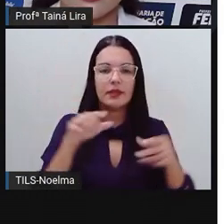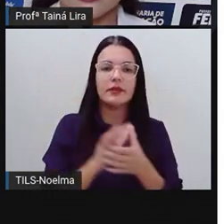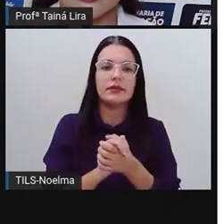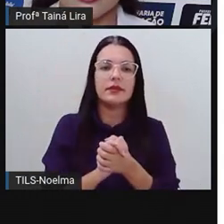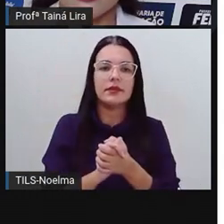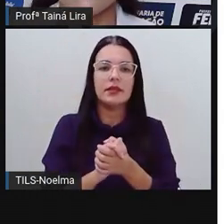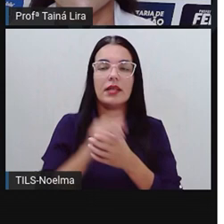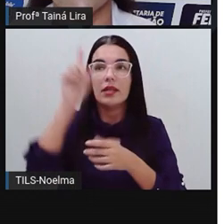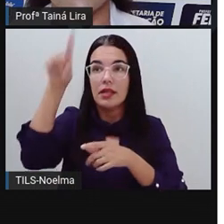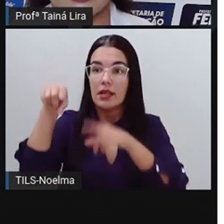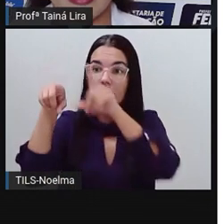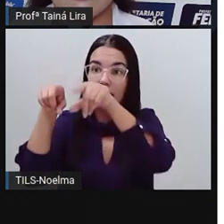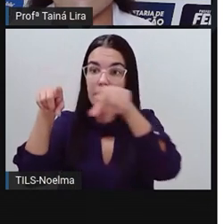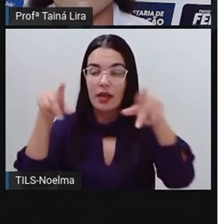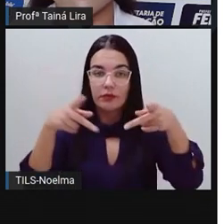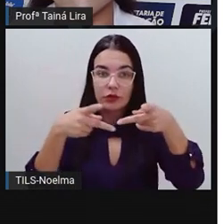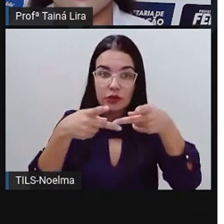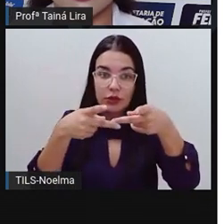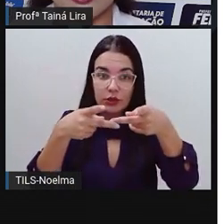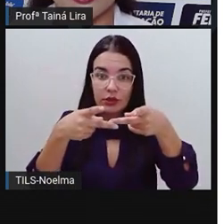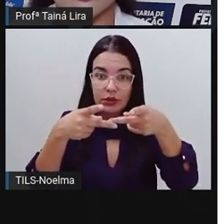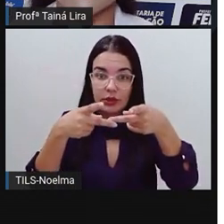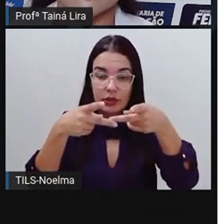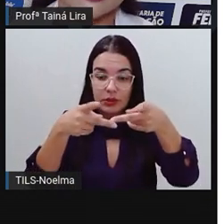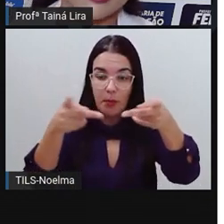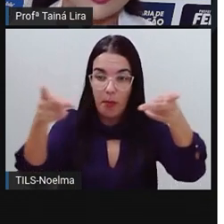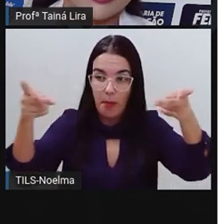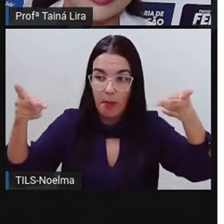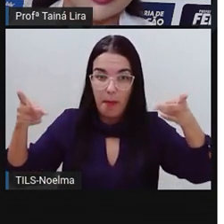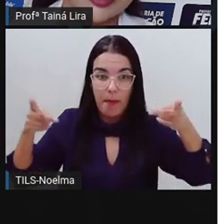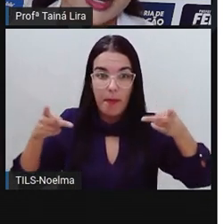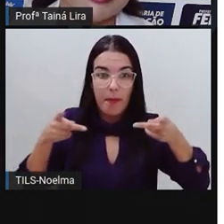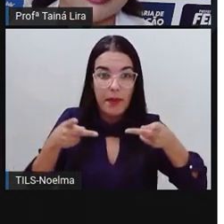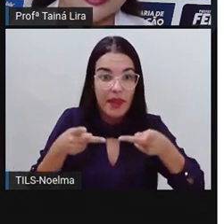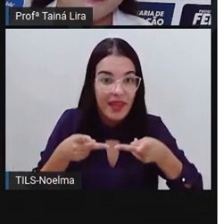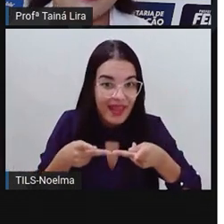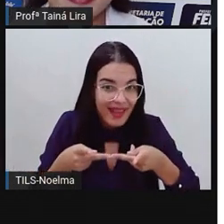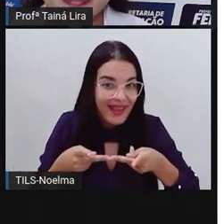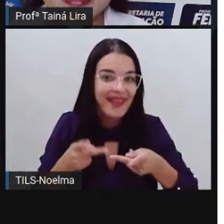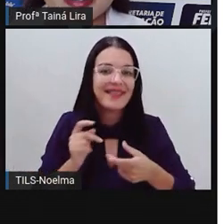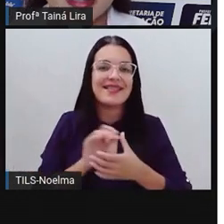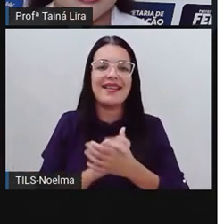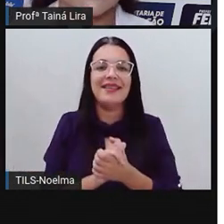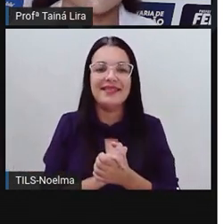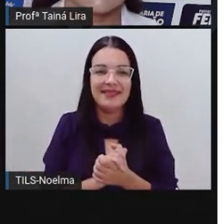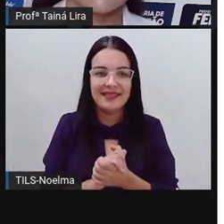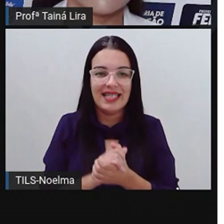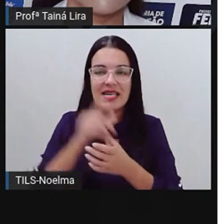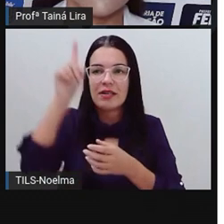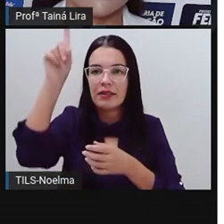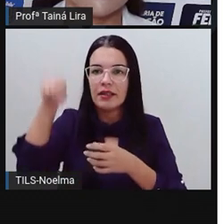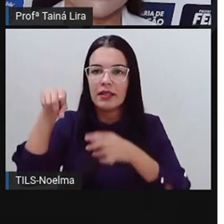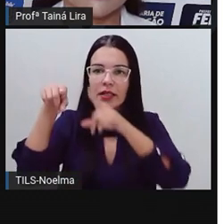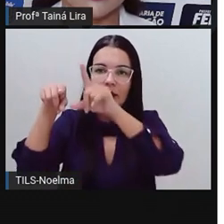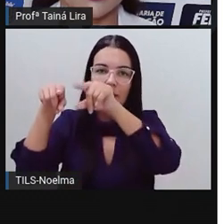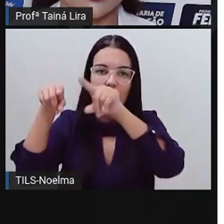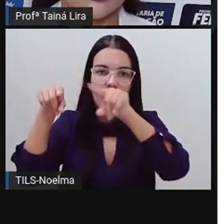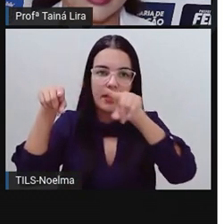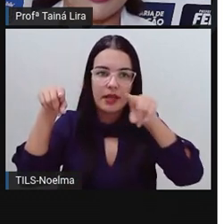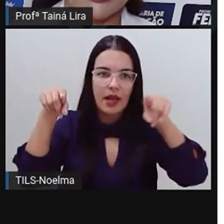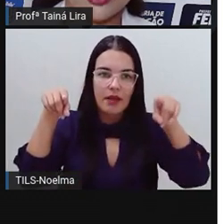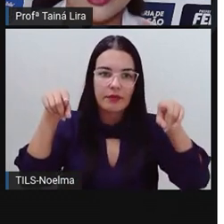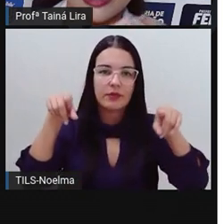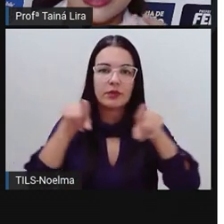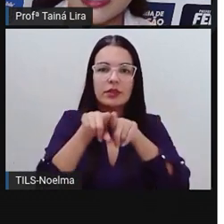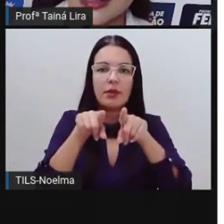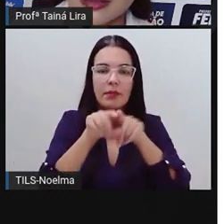vimos ali, ó, o gráfico de setores, que também é chamado de gráfico de pizza, nós vimos os